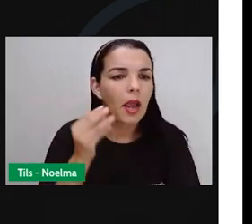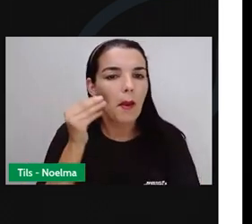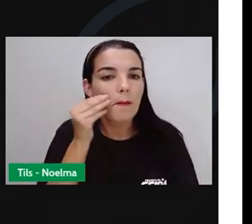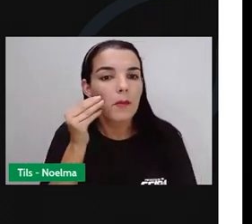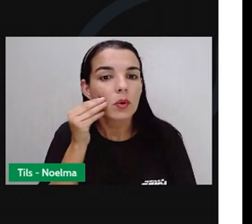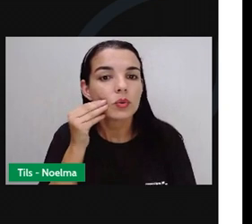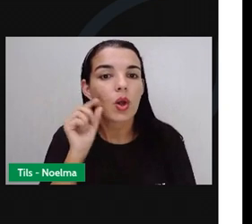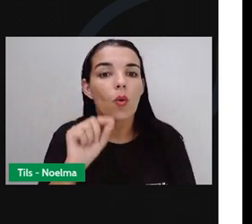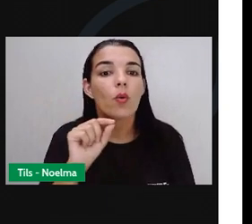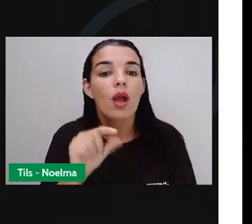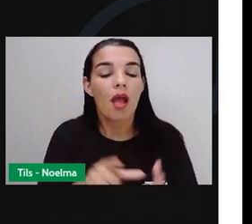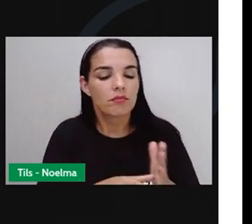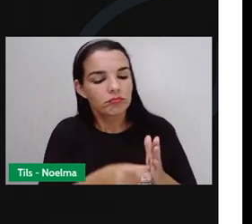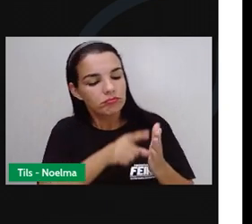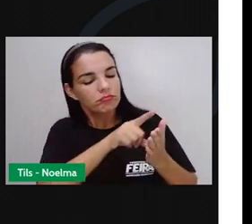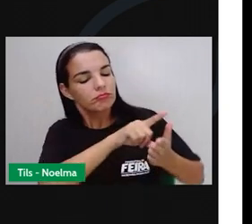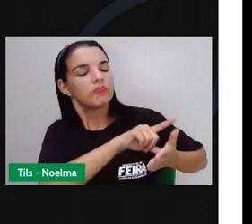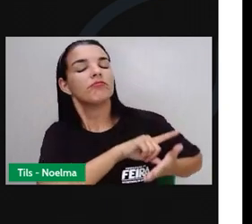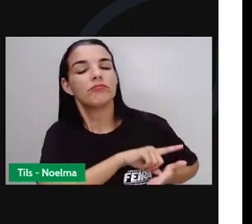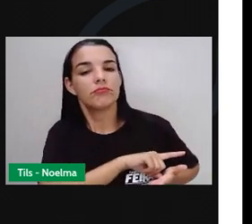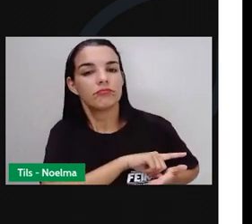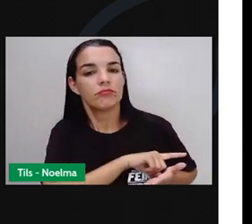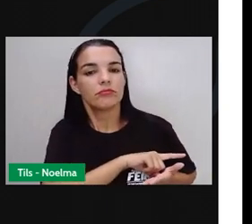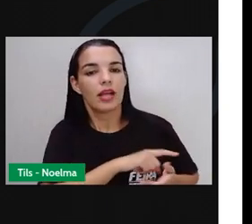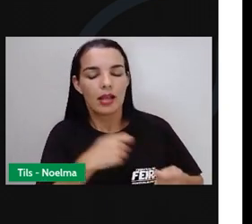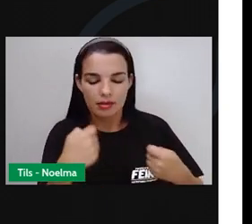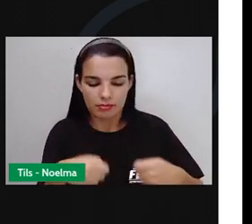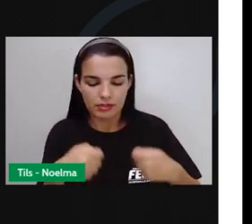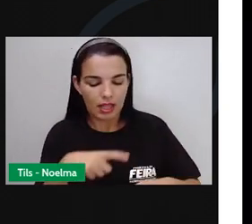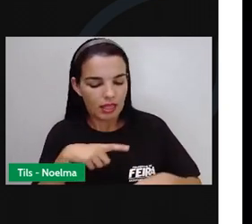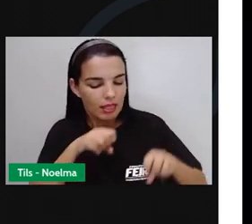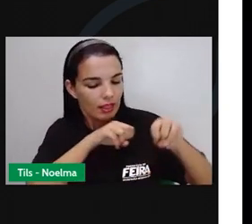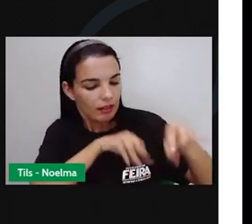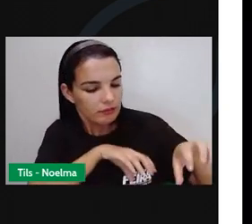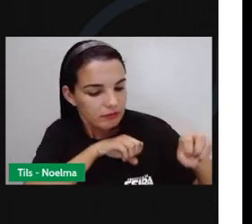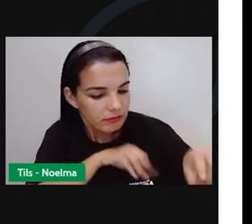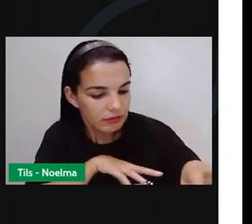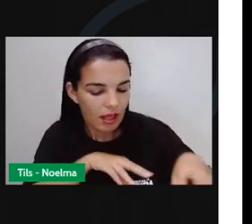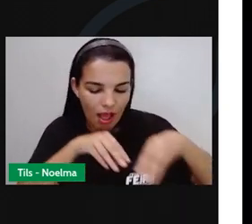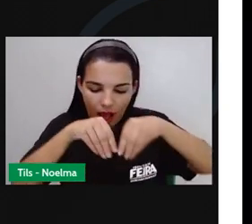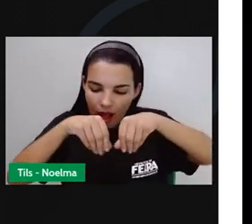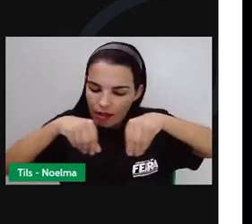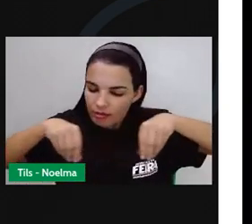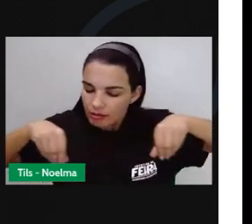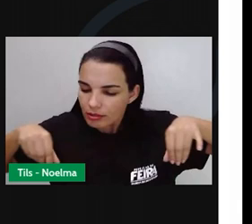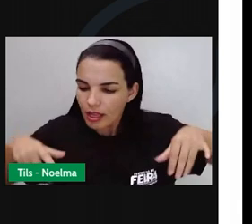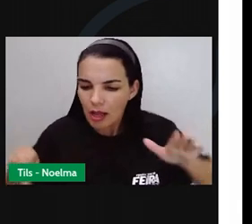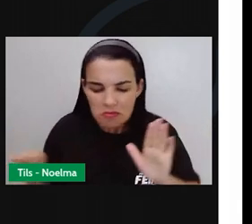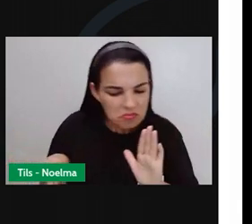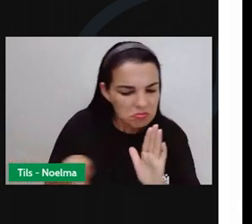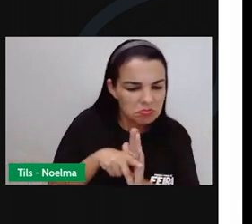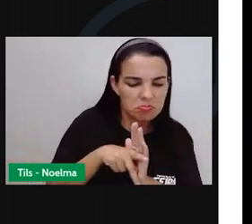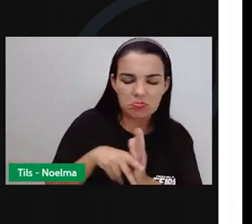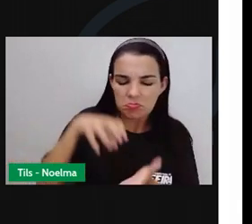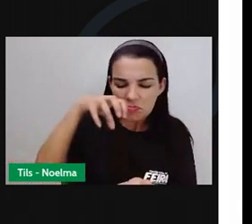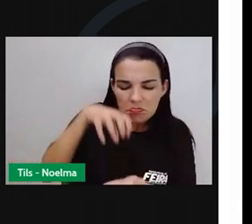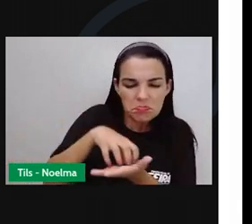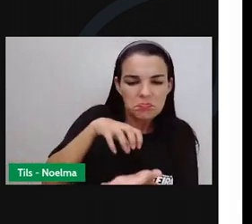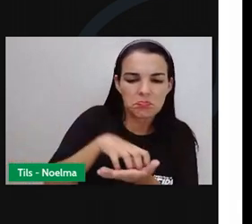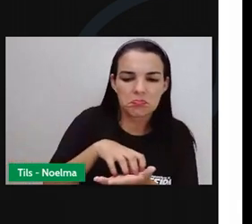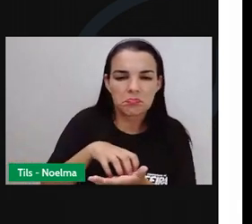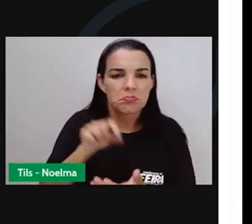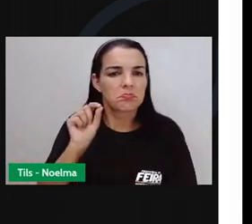que quer dizer retrocesso, queda, deseducação. A terra não é fascista, capitalista, anarquista,